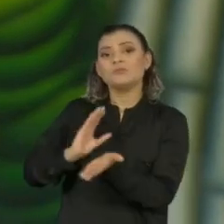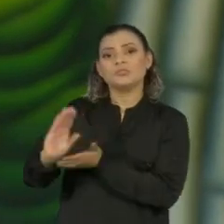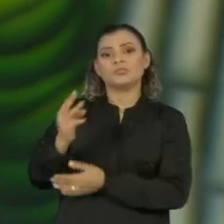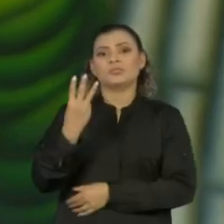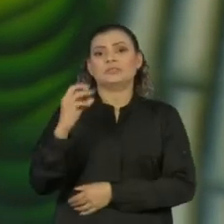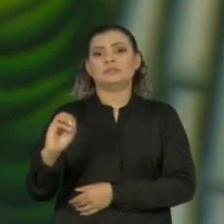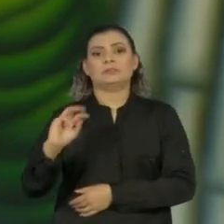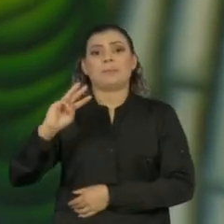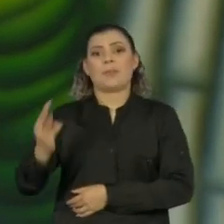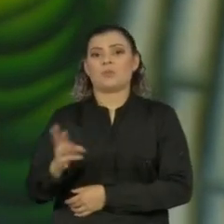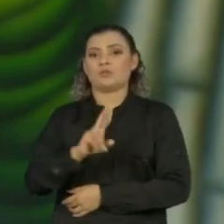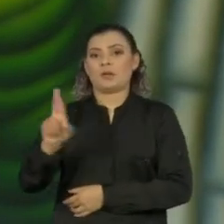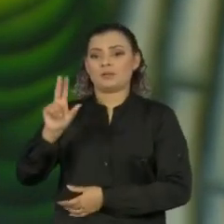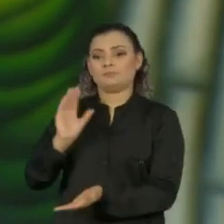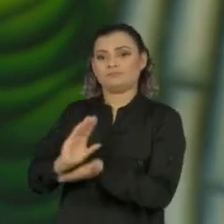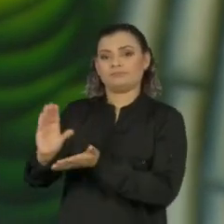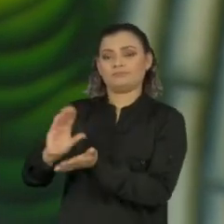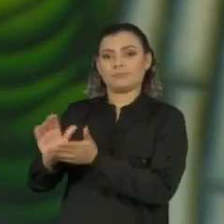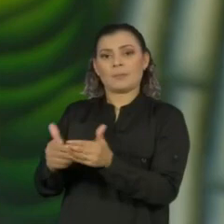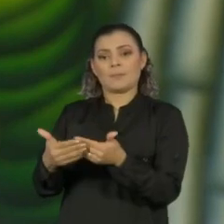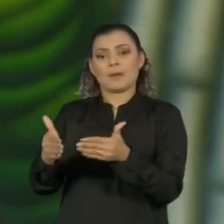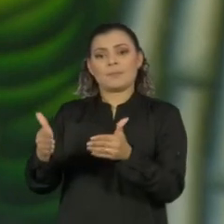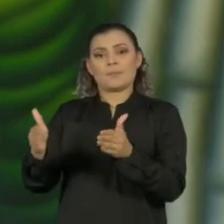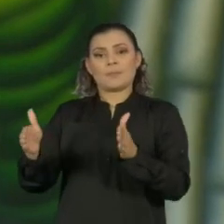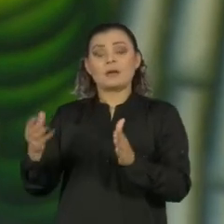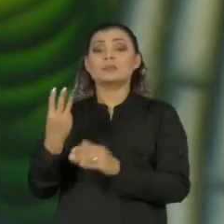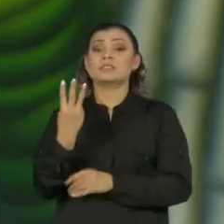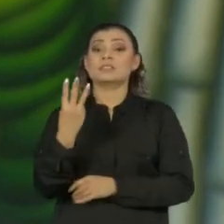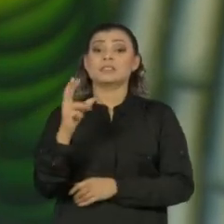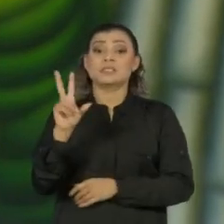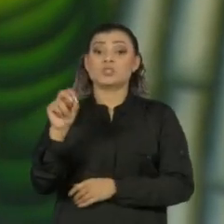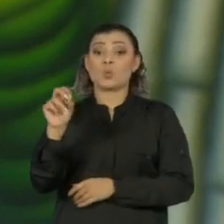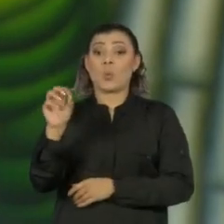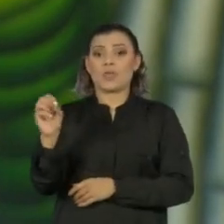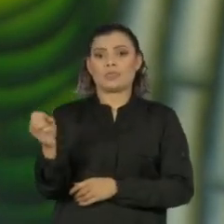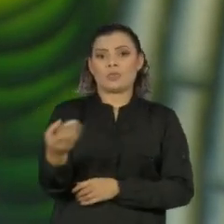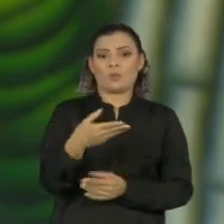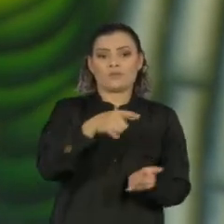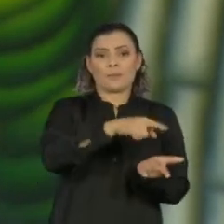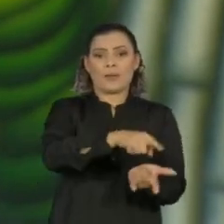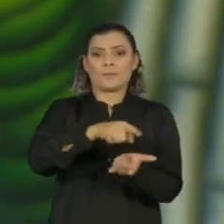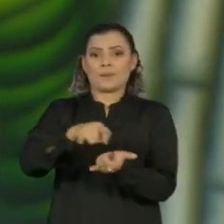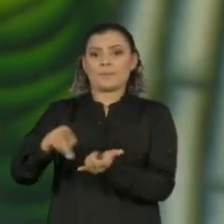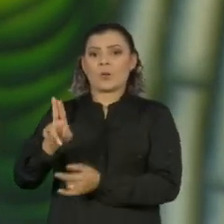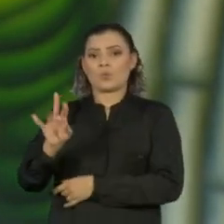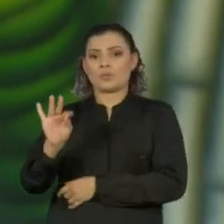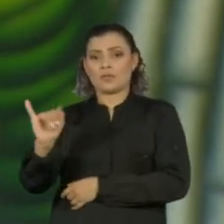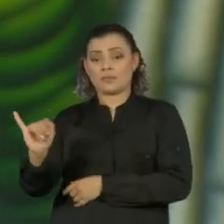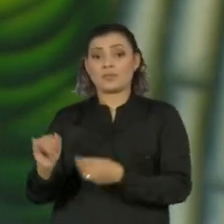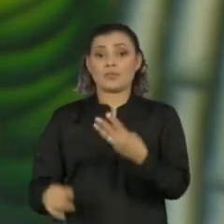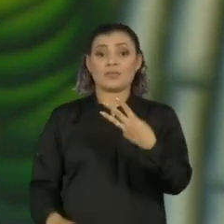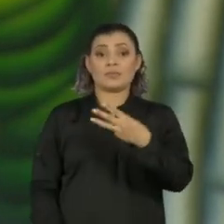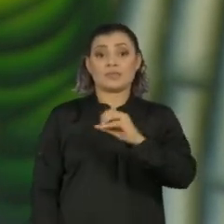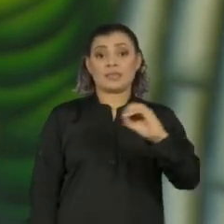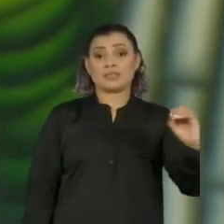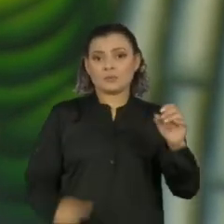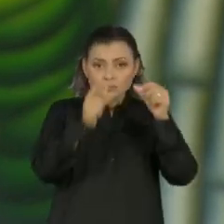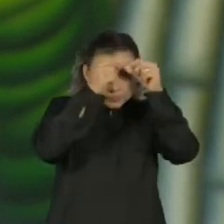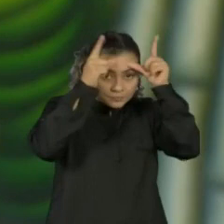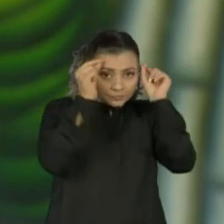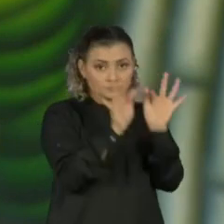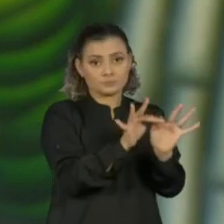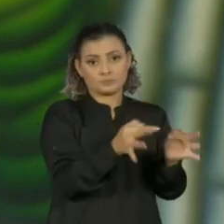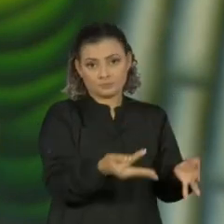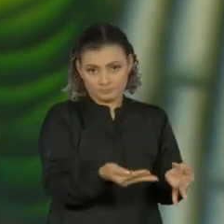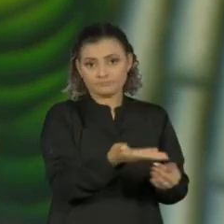30 milhões de reais para a abertura de 50 novos leitos de UTI e 300 novos leitos